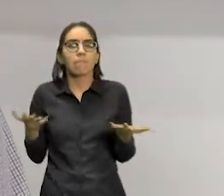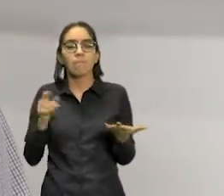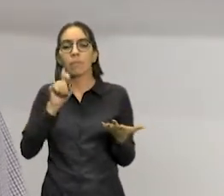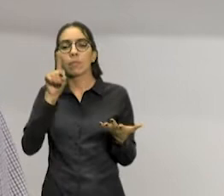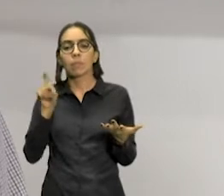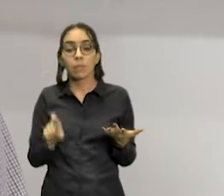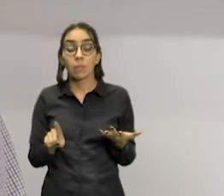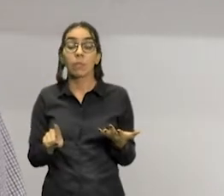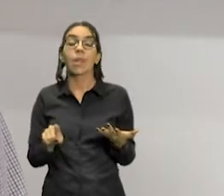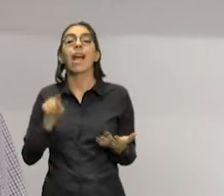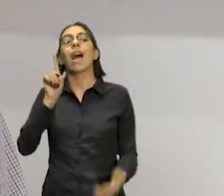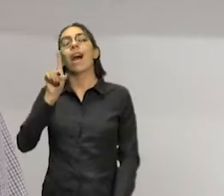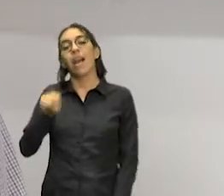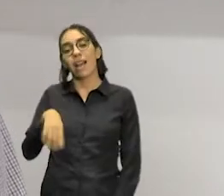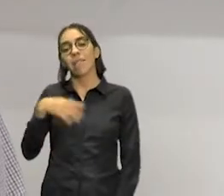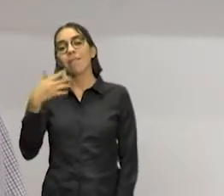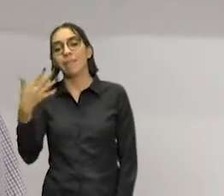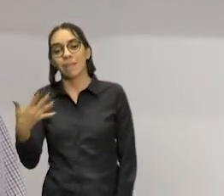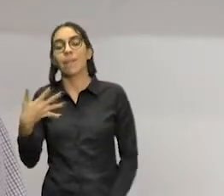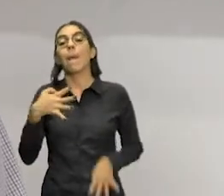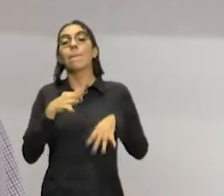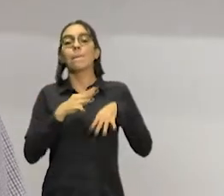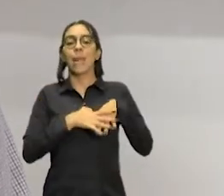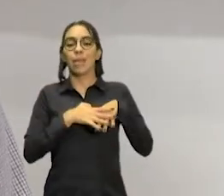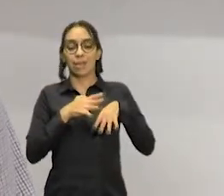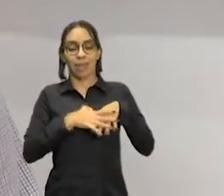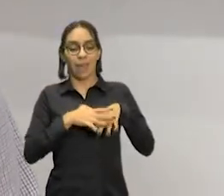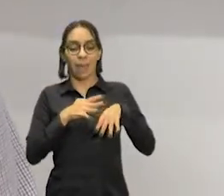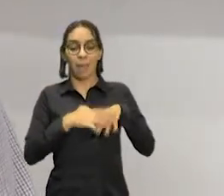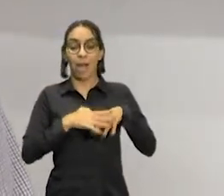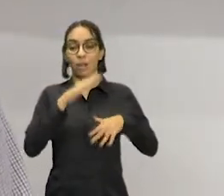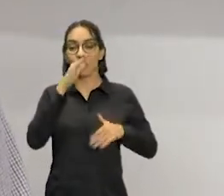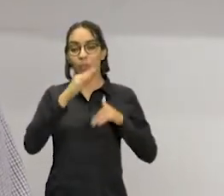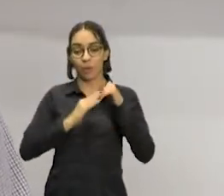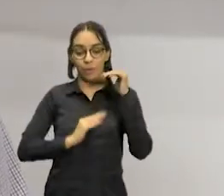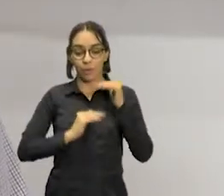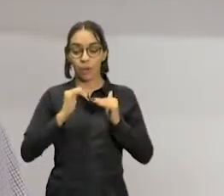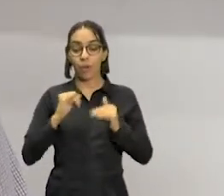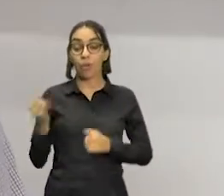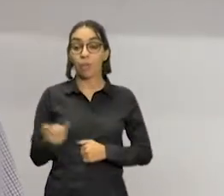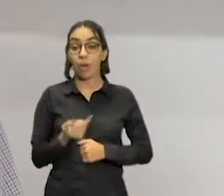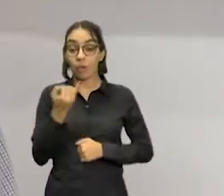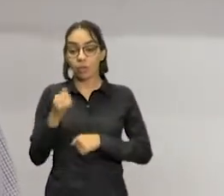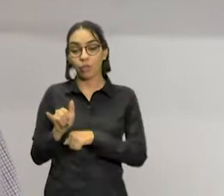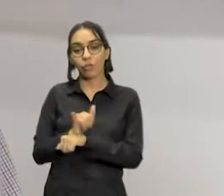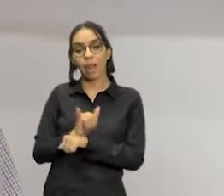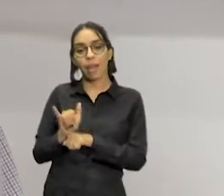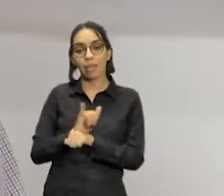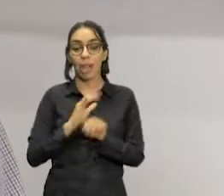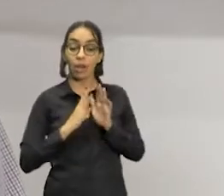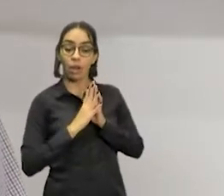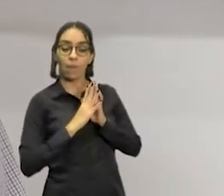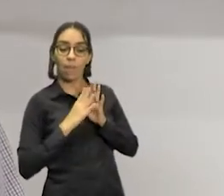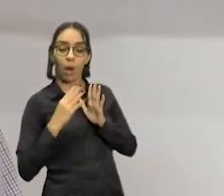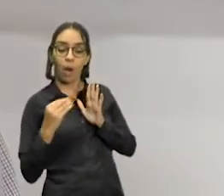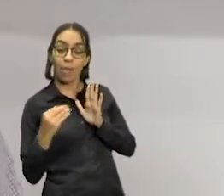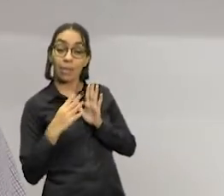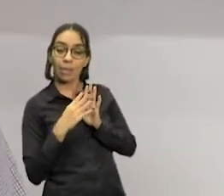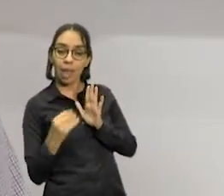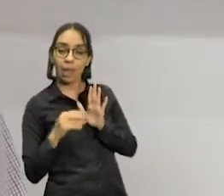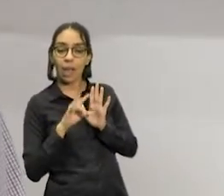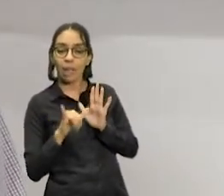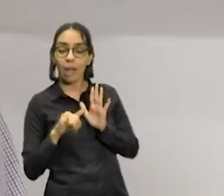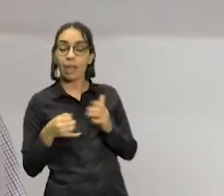aí é onde entra o trabalho de matemática. Porque você tem que criar alguns modelos que pegam aqueles dados e procuram explicar o